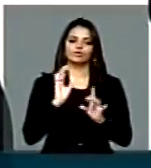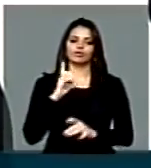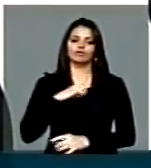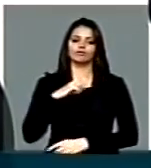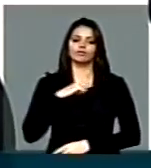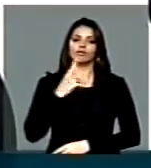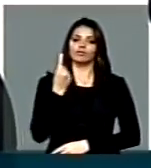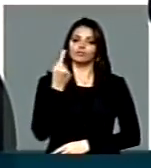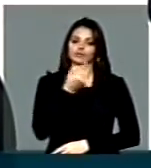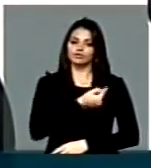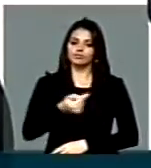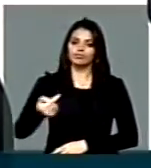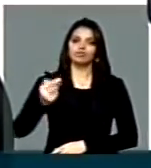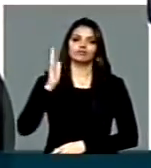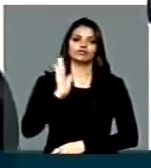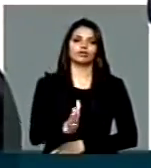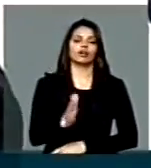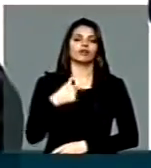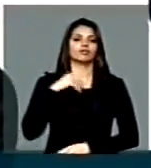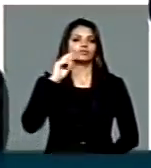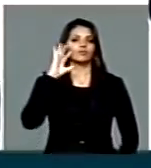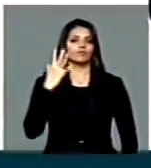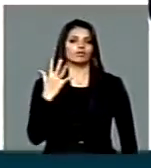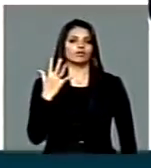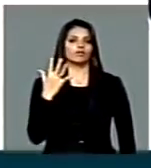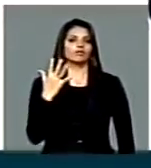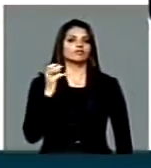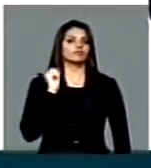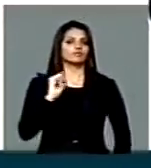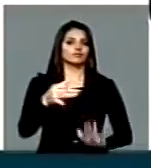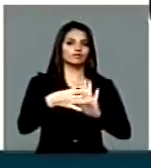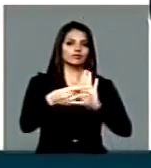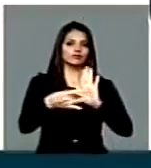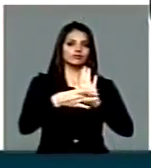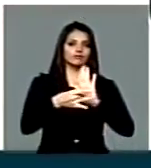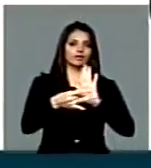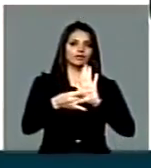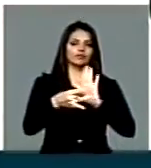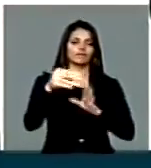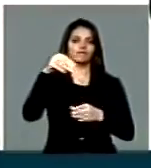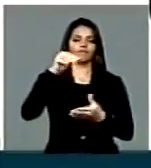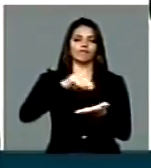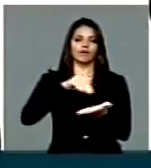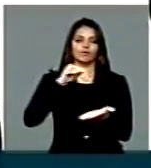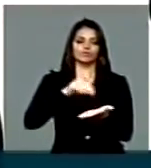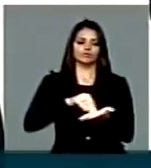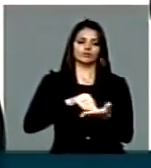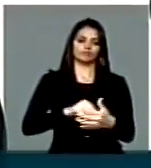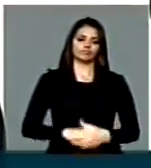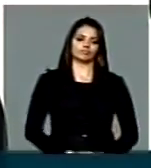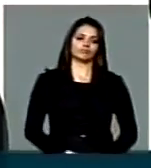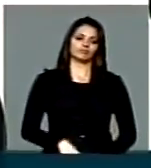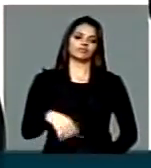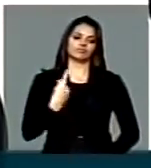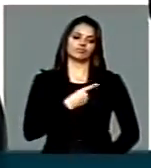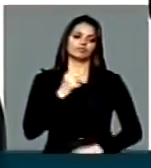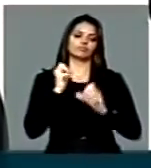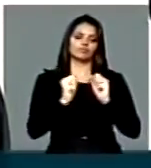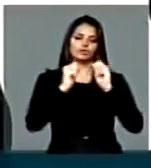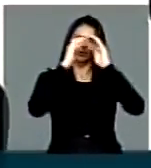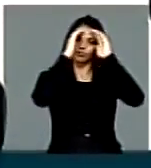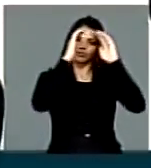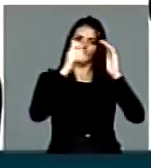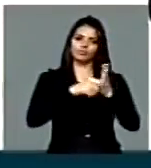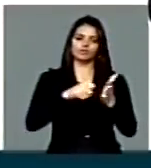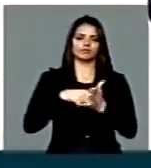semana, e hoje tem que se resolver se votar este destaque do CPC para que a gente possa cumprir com